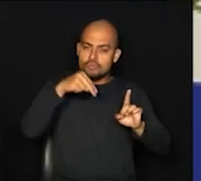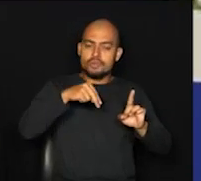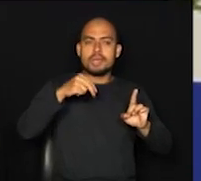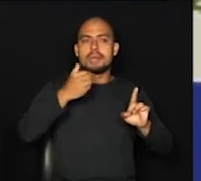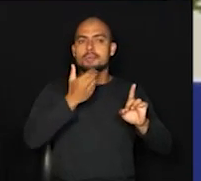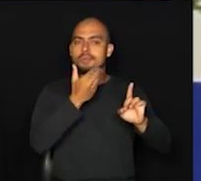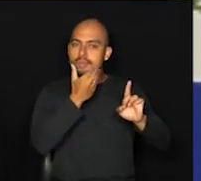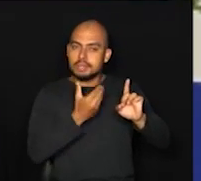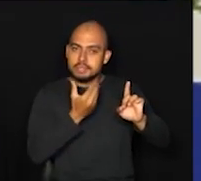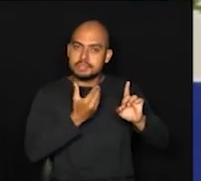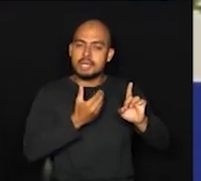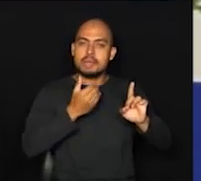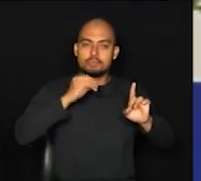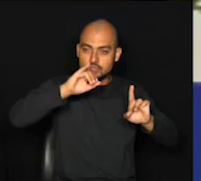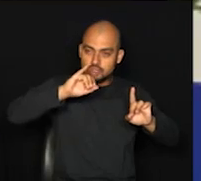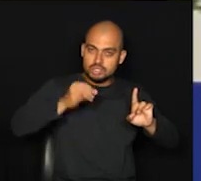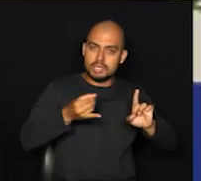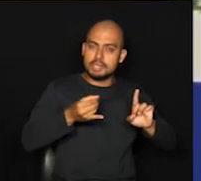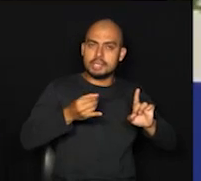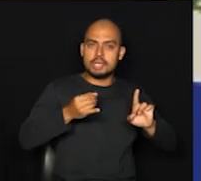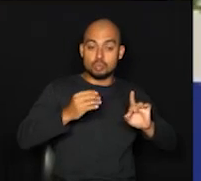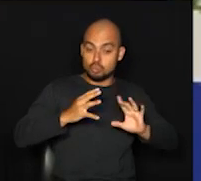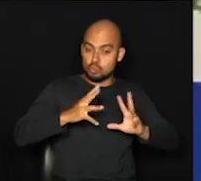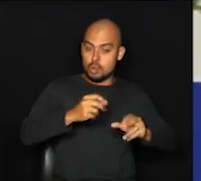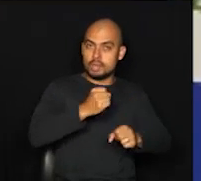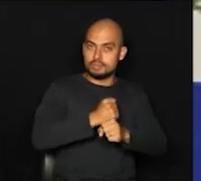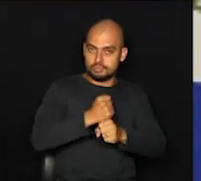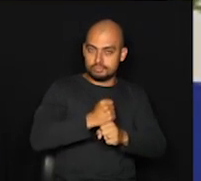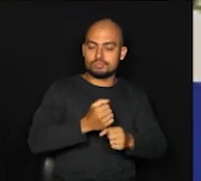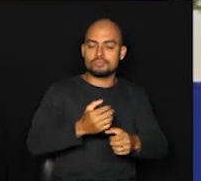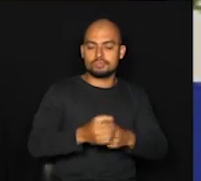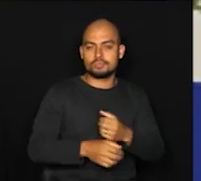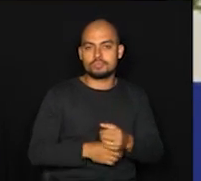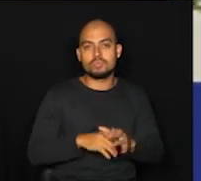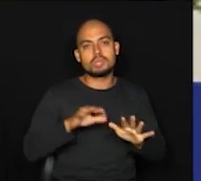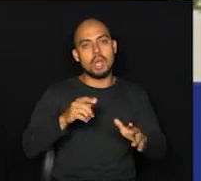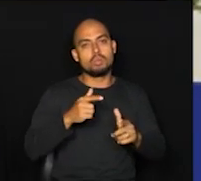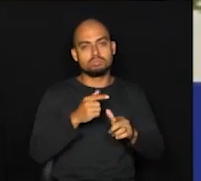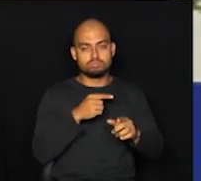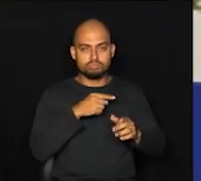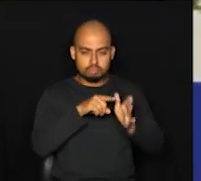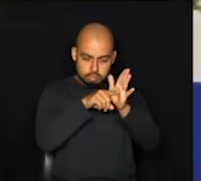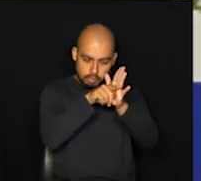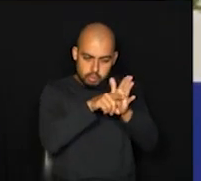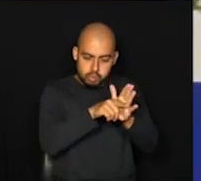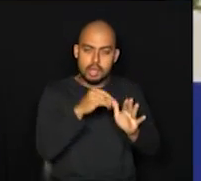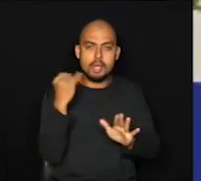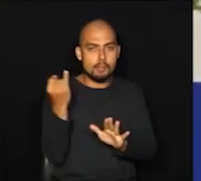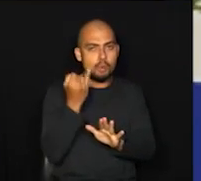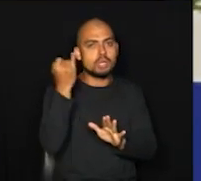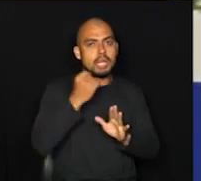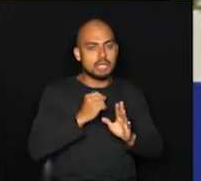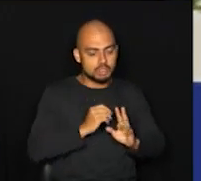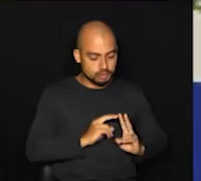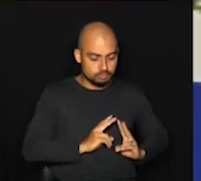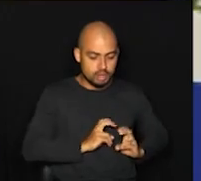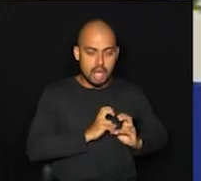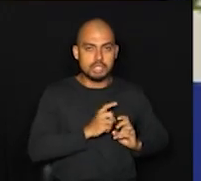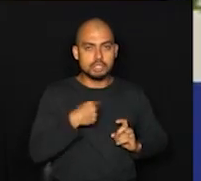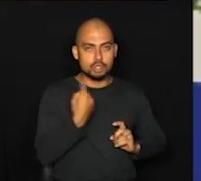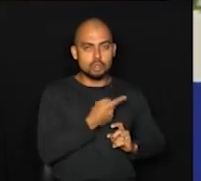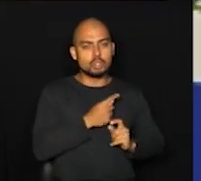a mulher. Mas é um exame muito importante para que a gente possa controlar o câncer de mama. Felizmente, o câncer de mama